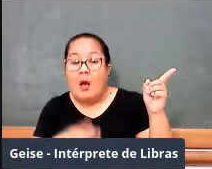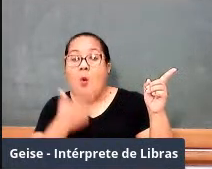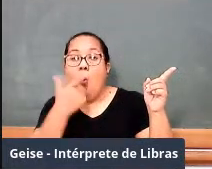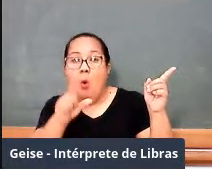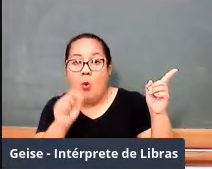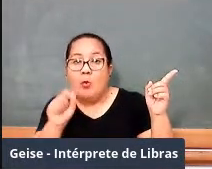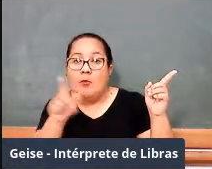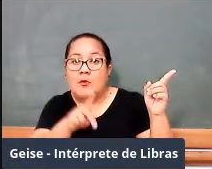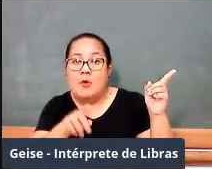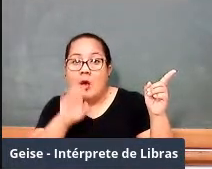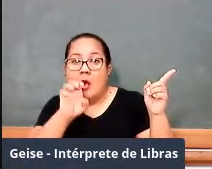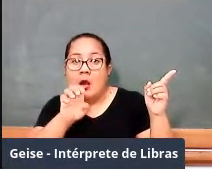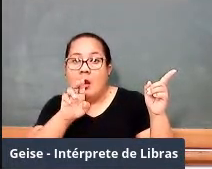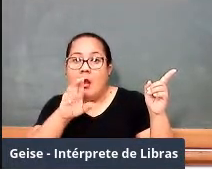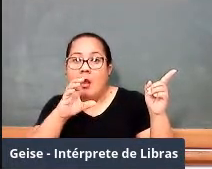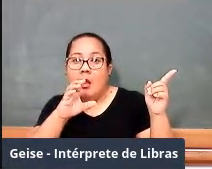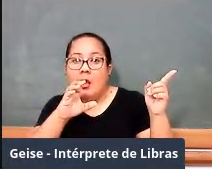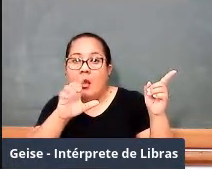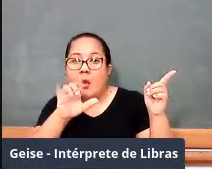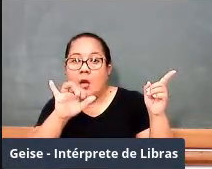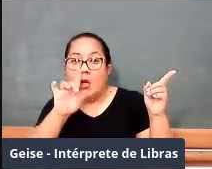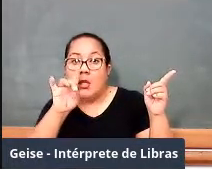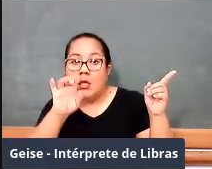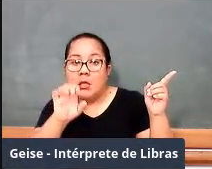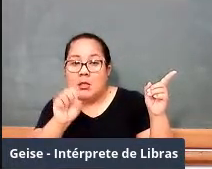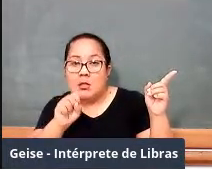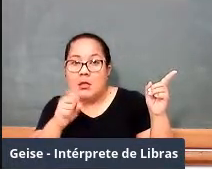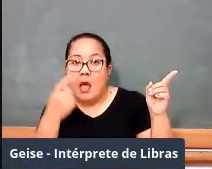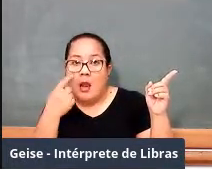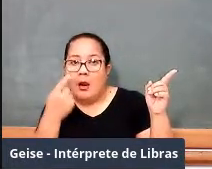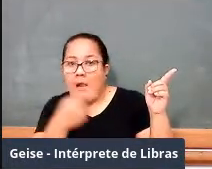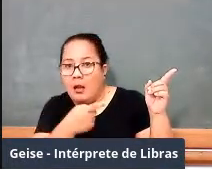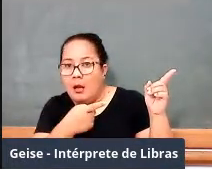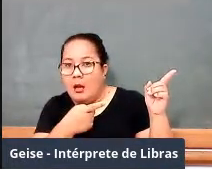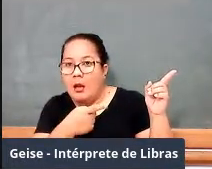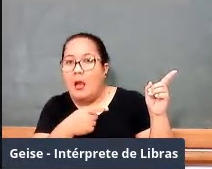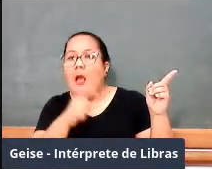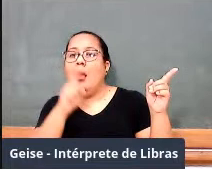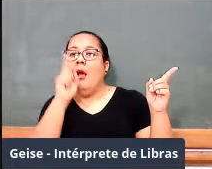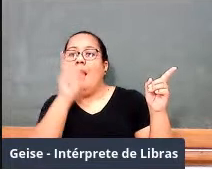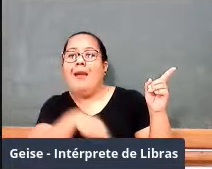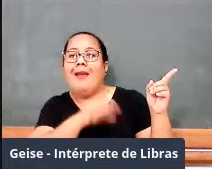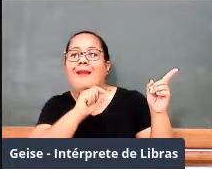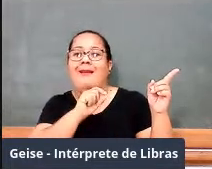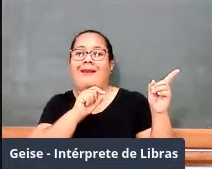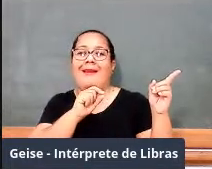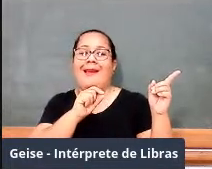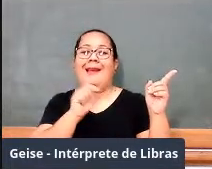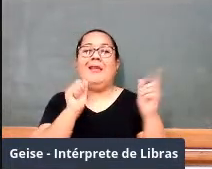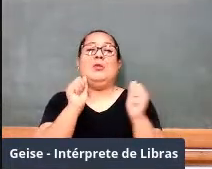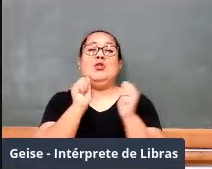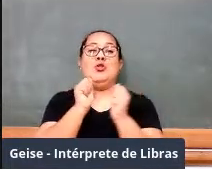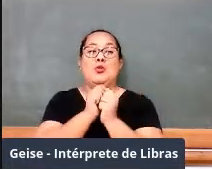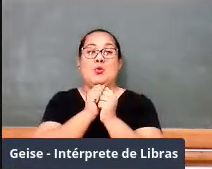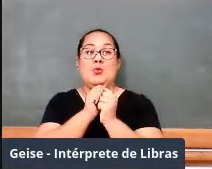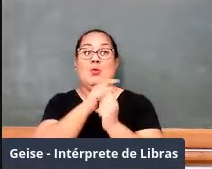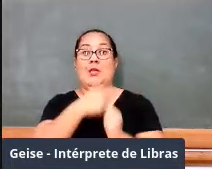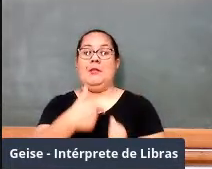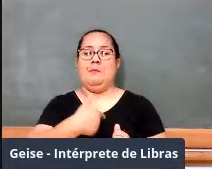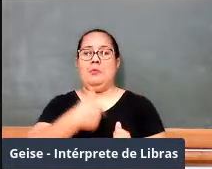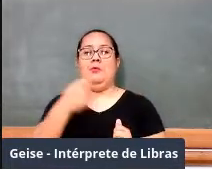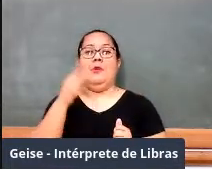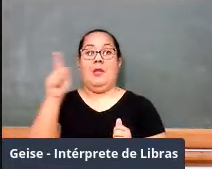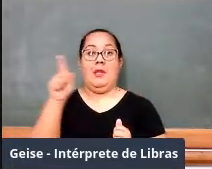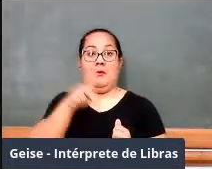O Vargas, então, ele vai elaborar, a partir do seu governo, ele vai